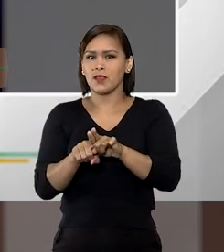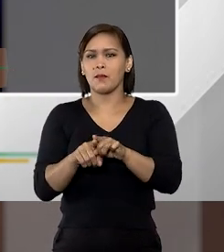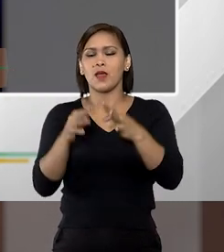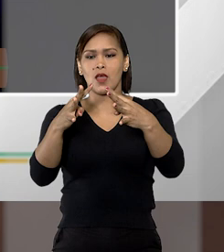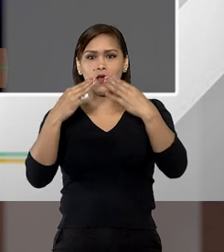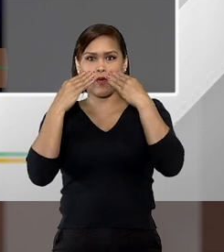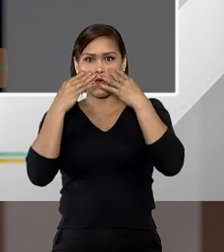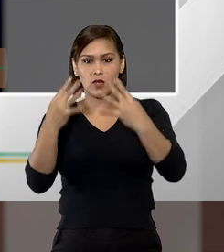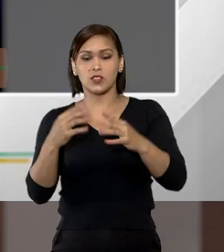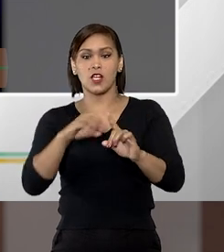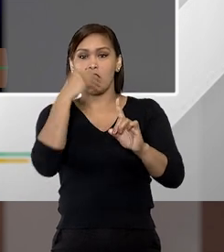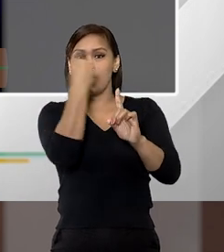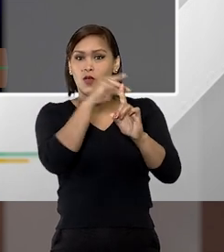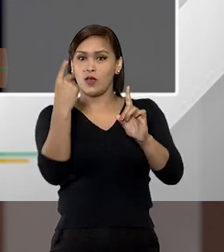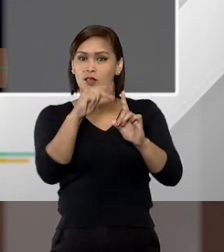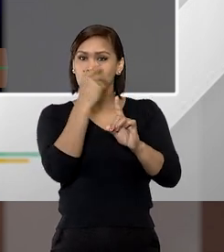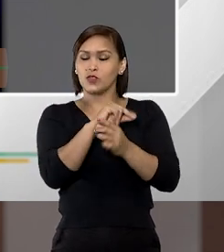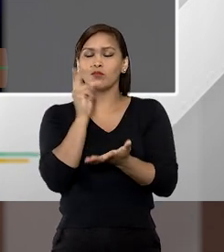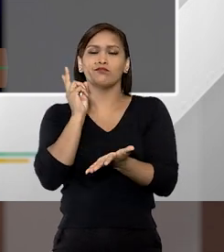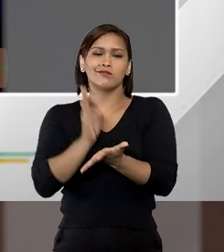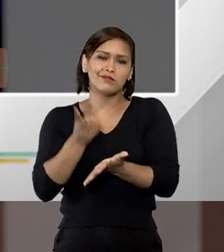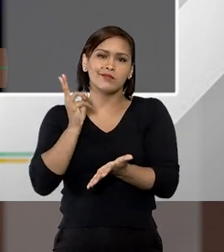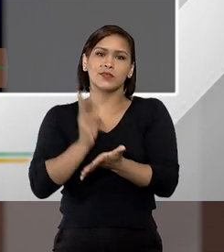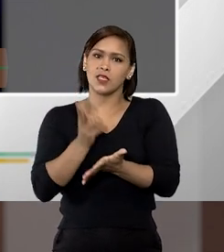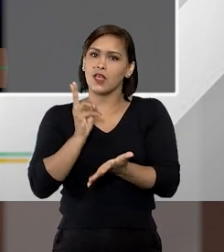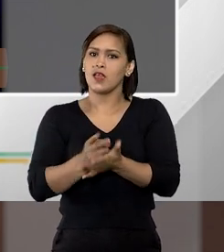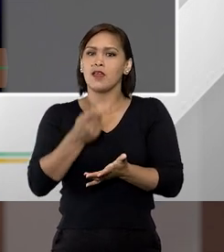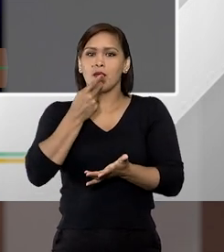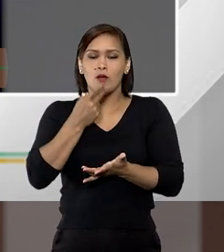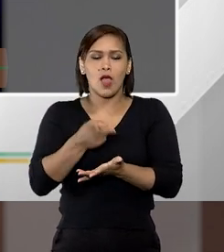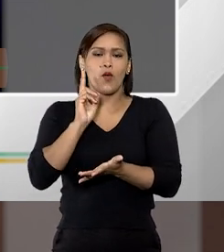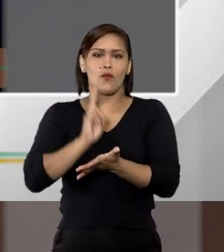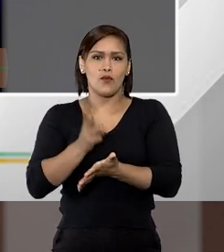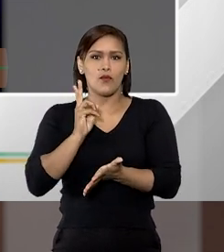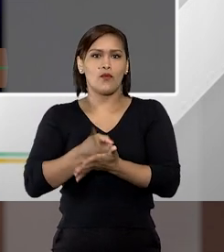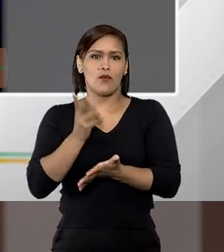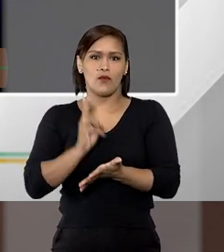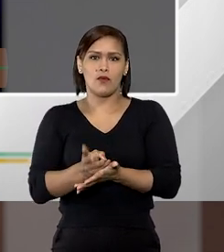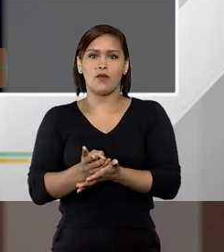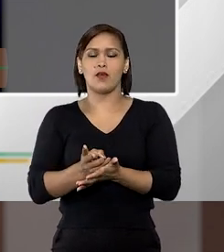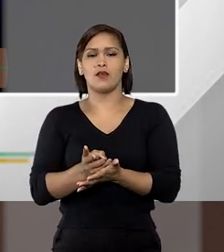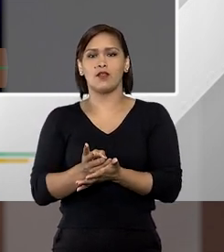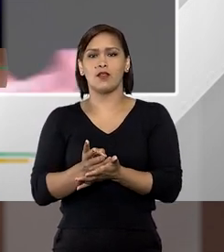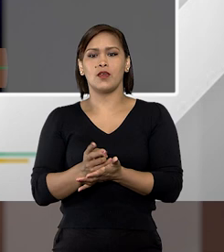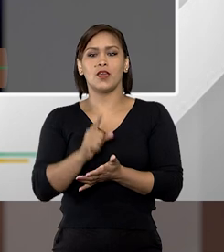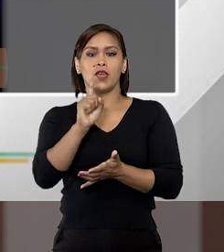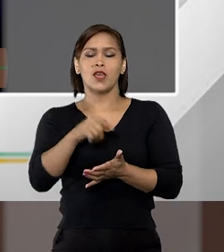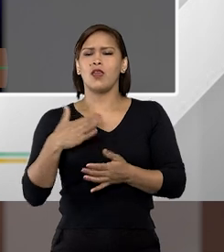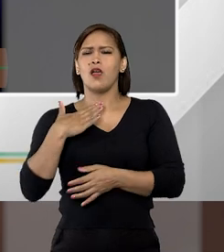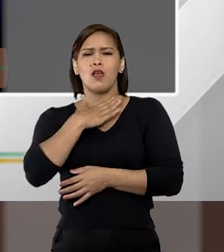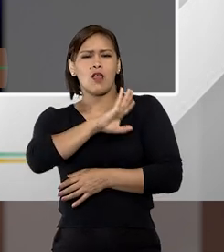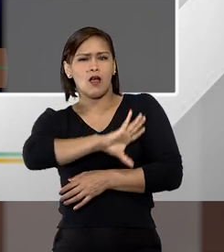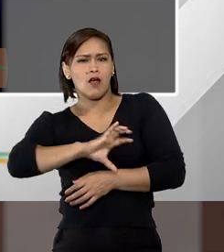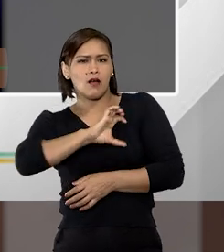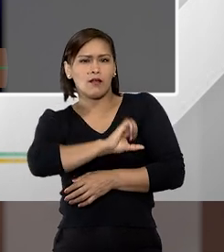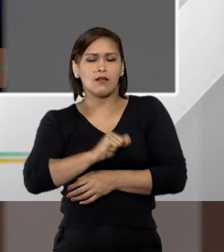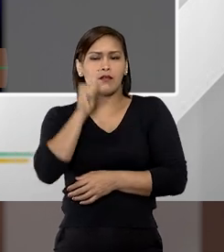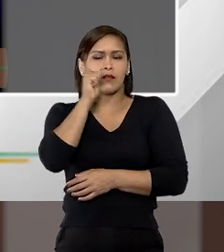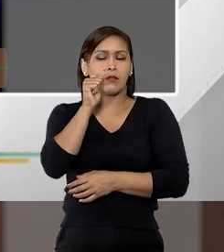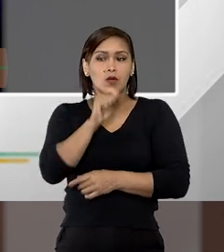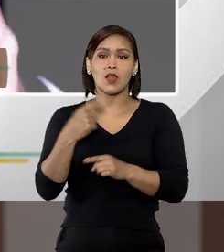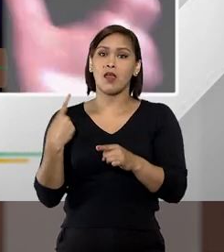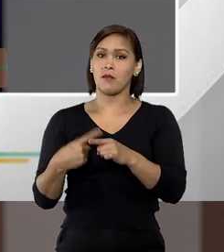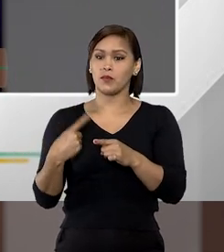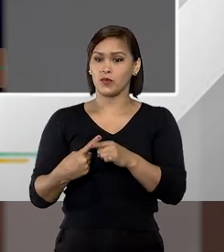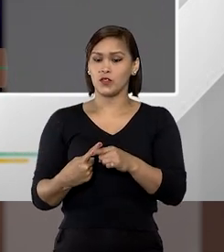audiências é que o agressor sempre alega, e isso é pacífico, sempre alega que ele ama demais a mulher, que é